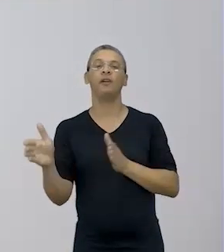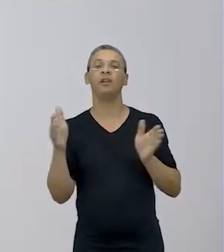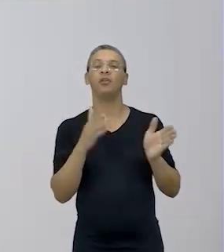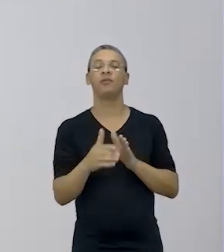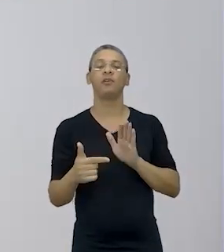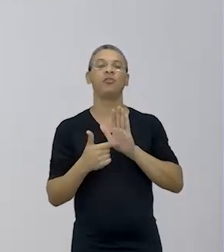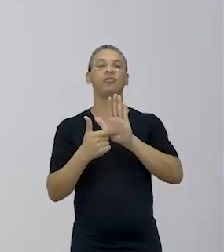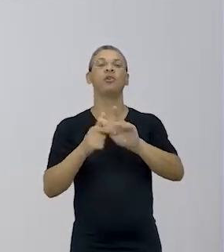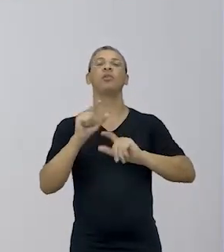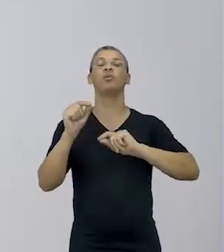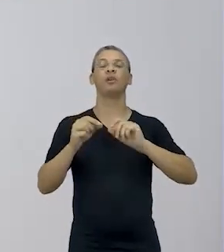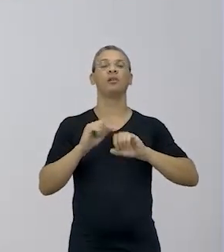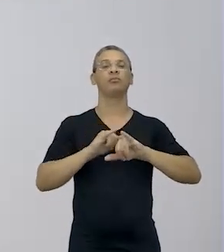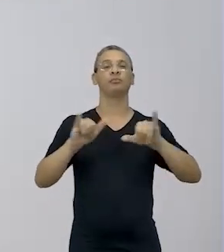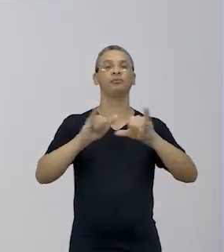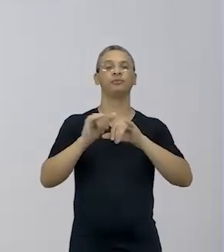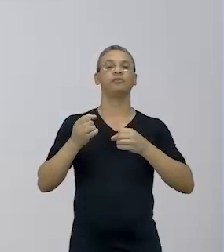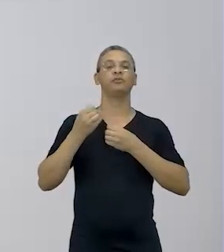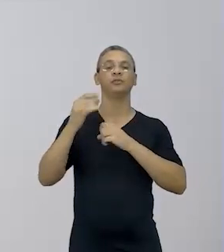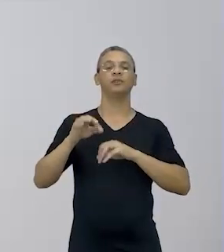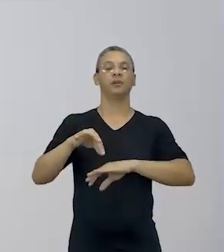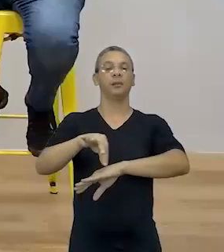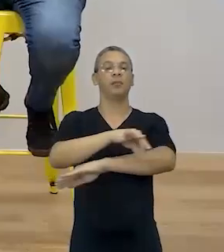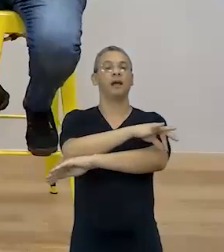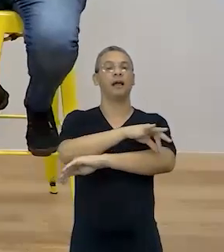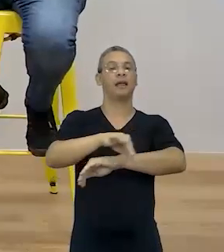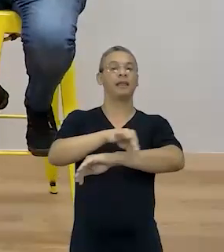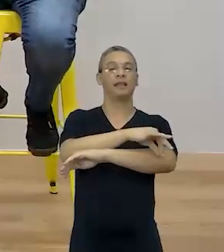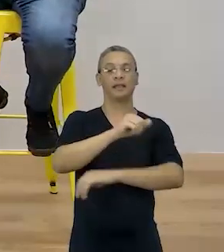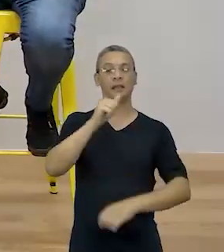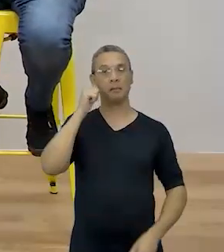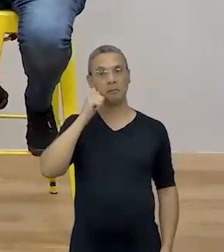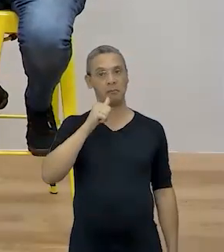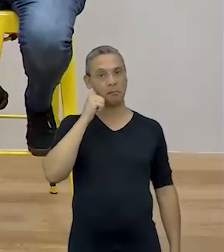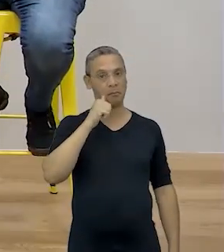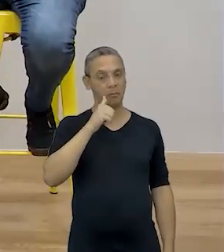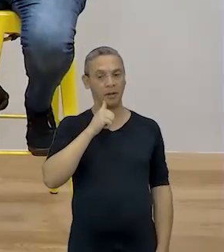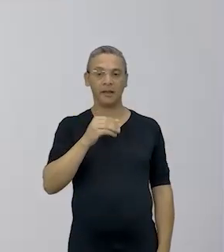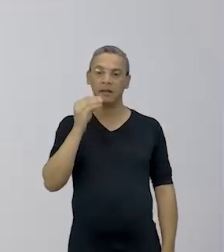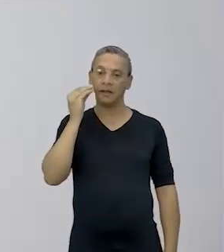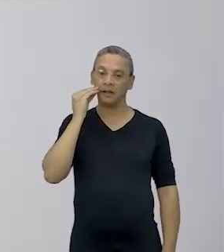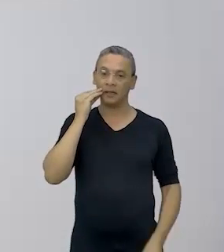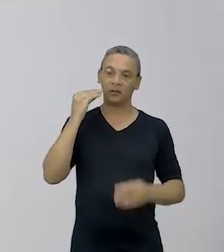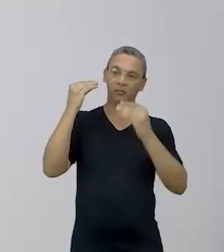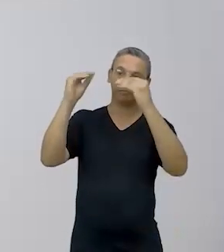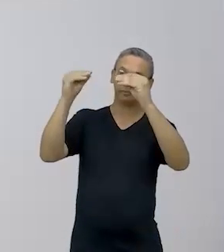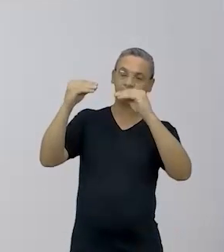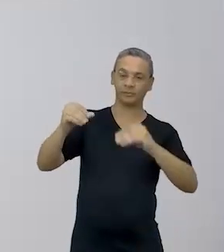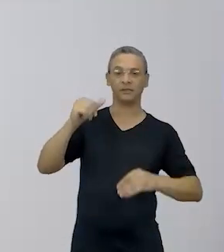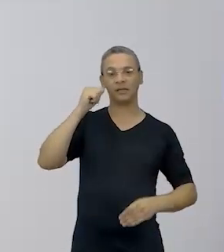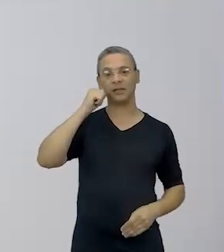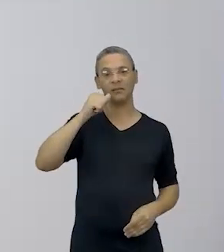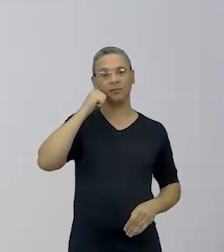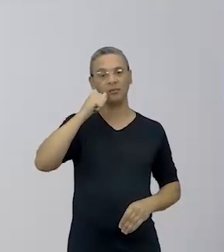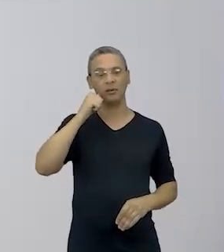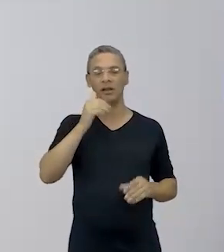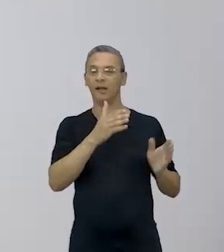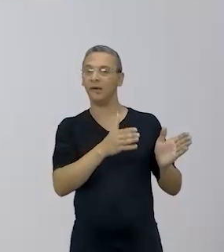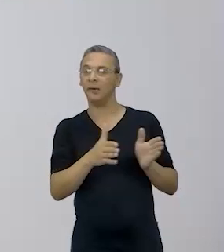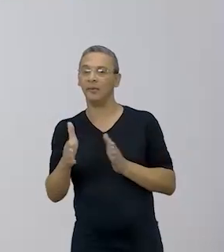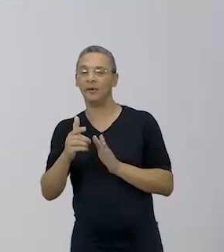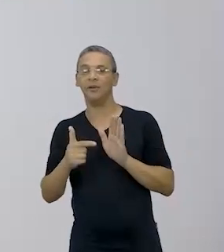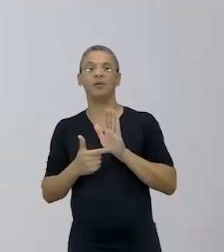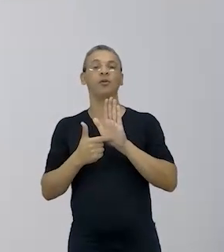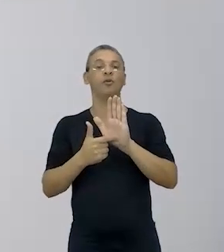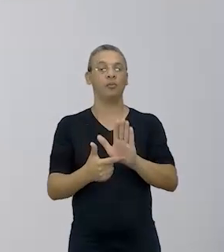passada informações para a gente através de uma arquipeta. E eu estou sempre buscando colocar as personalidades femininas aí, mostrando que